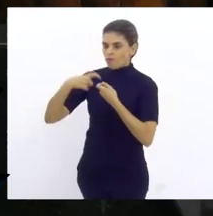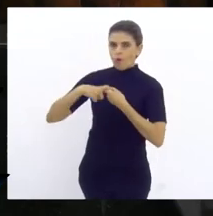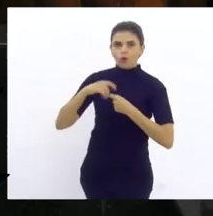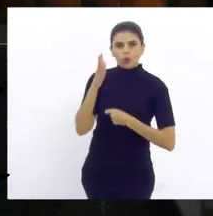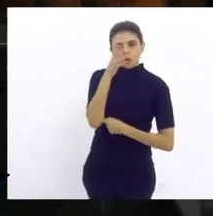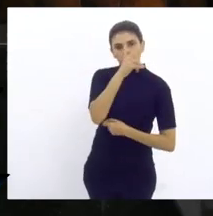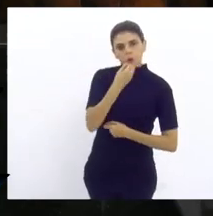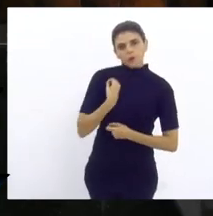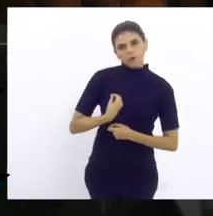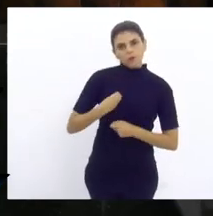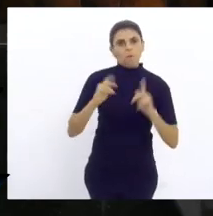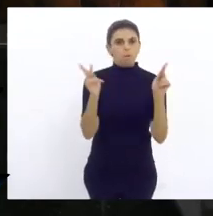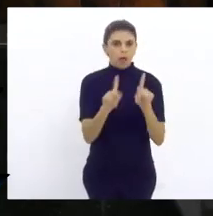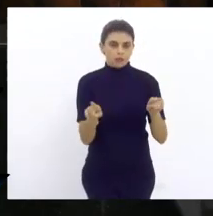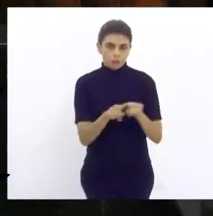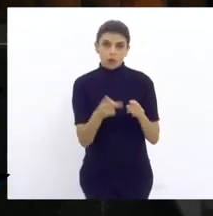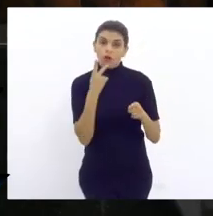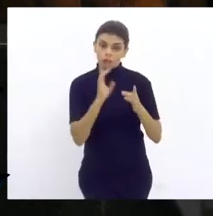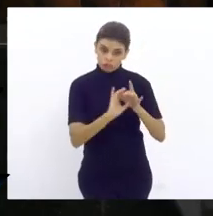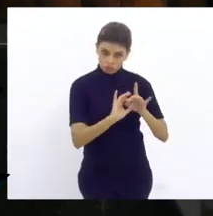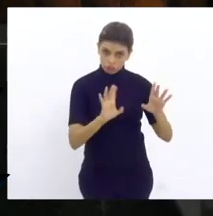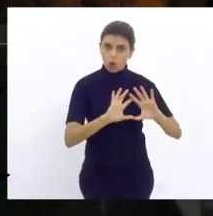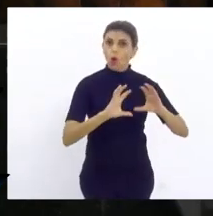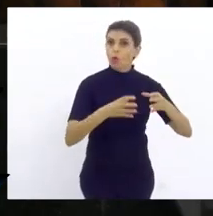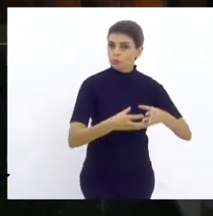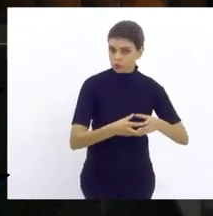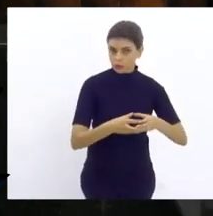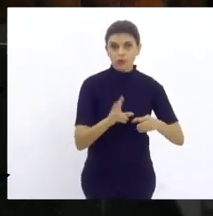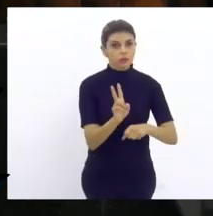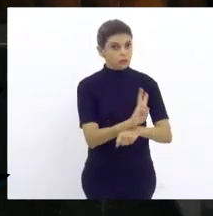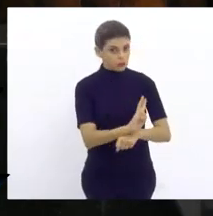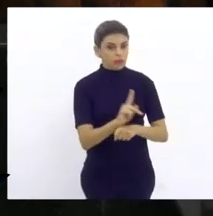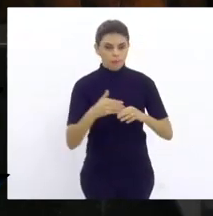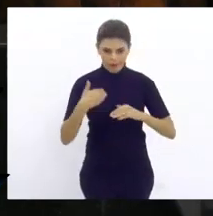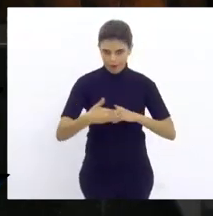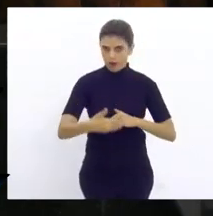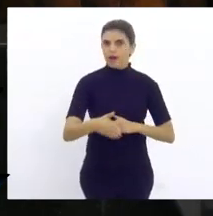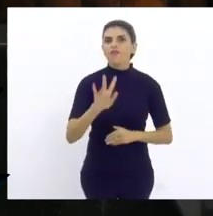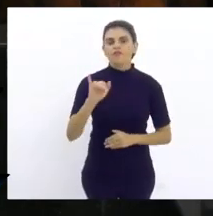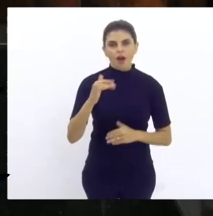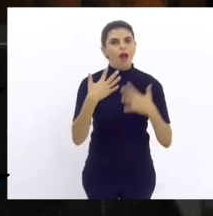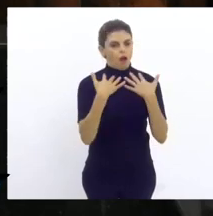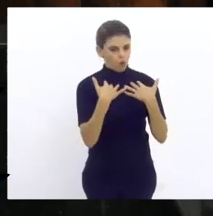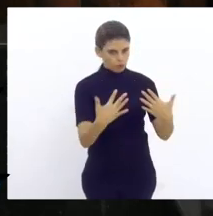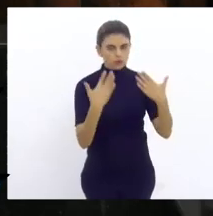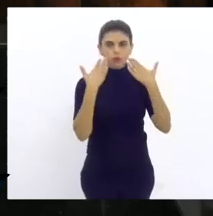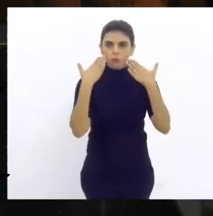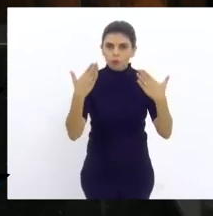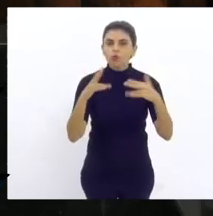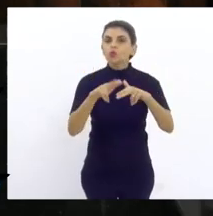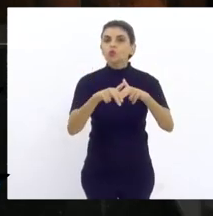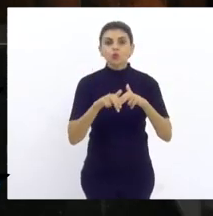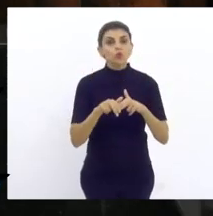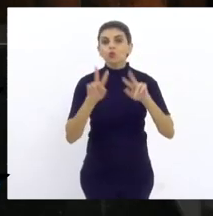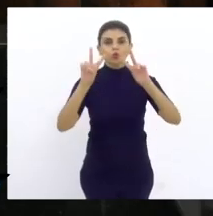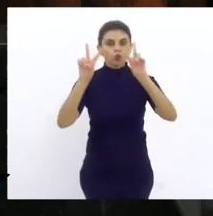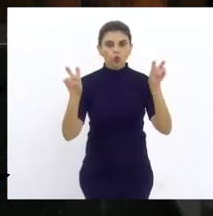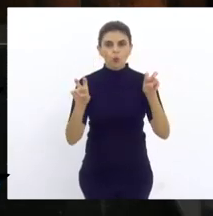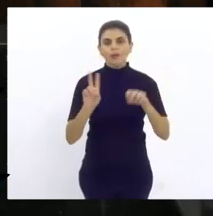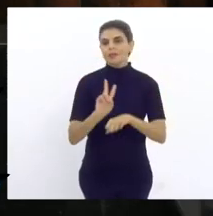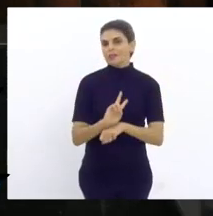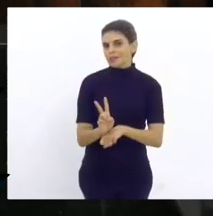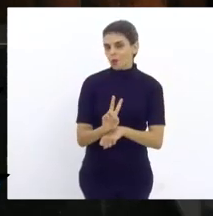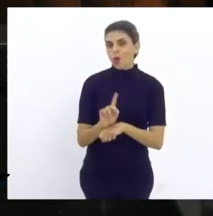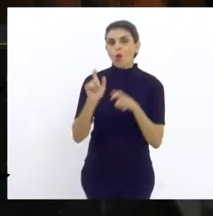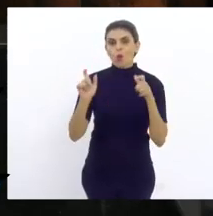deliberou hoje na comissão de segurança, posteriormente vamos estar fazendo uma audiência pública também para falar da segurança pública de